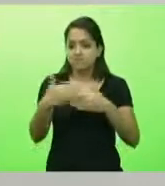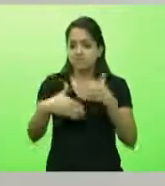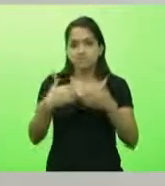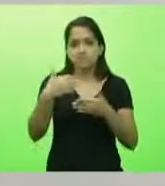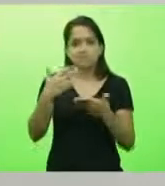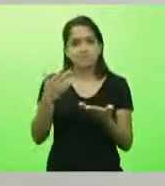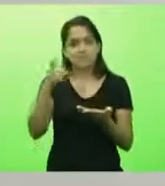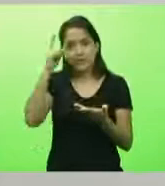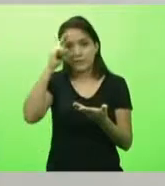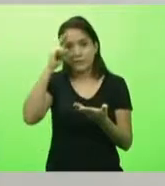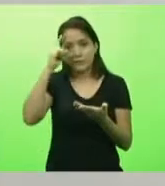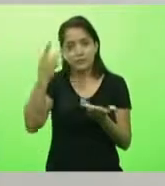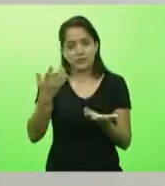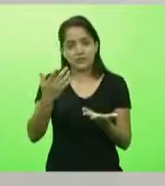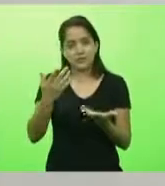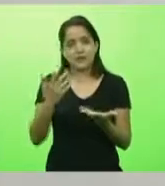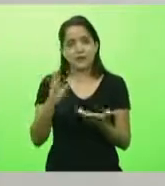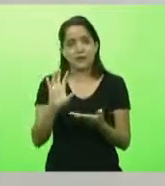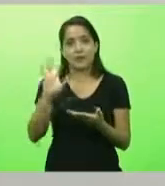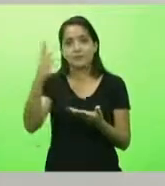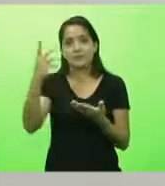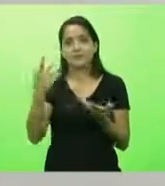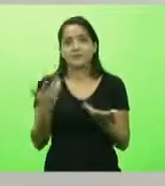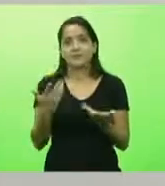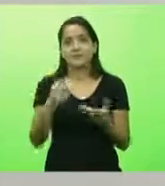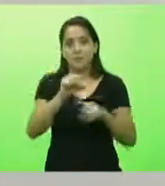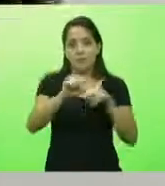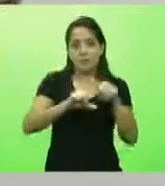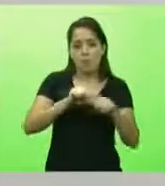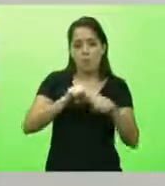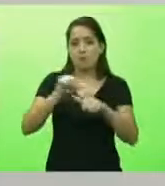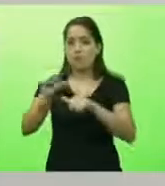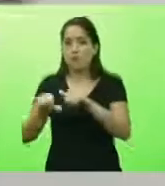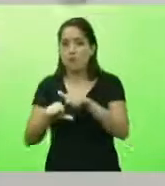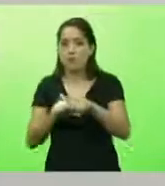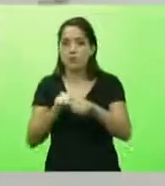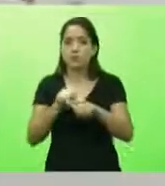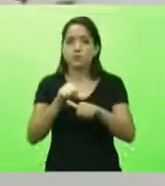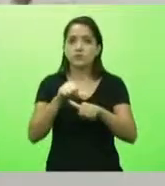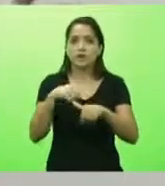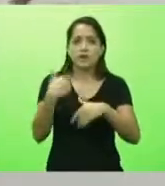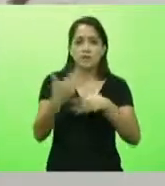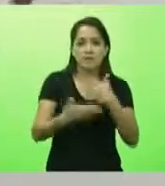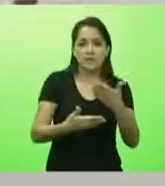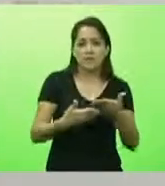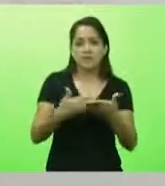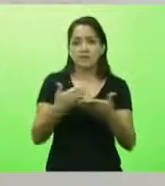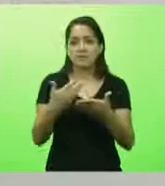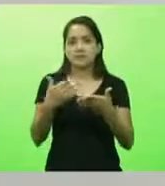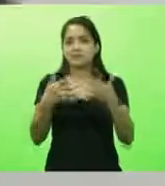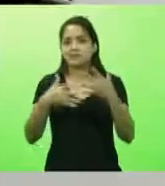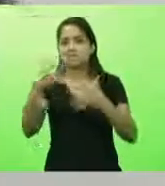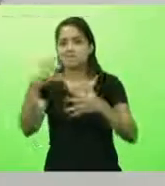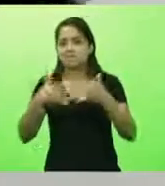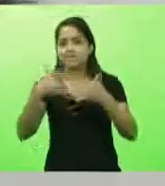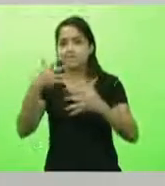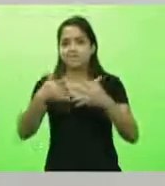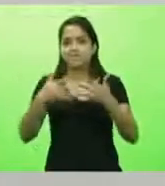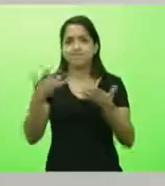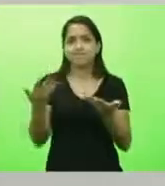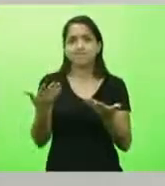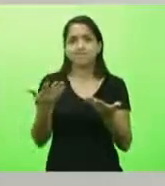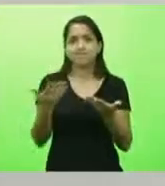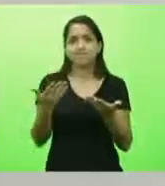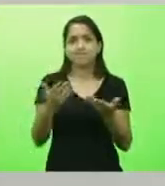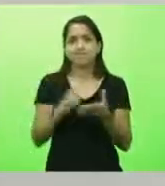Uma pessoa que se transforma em uma coisa para ser outra, mas, no final, é uma relação